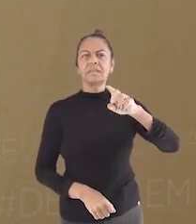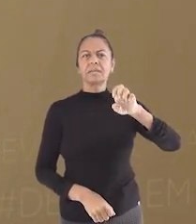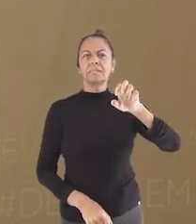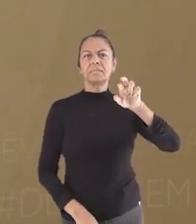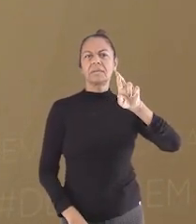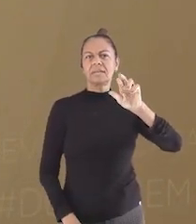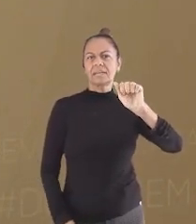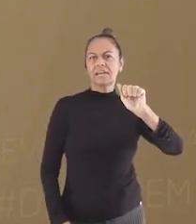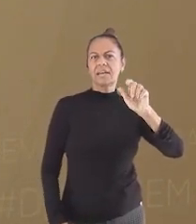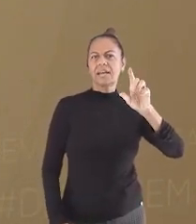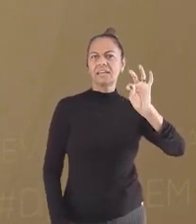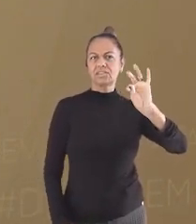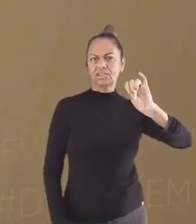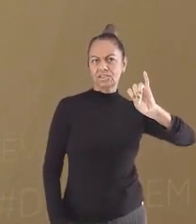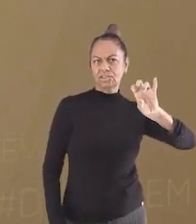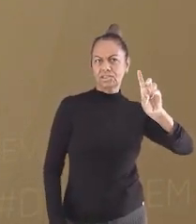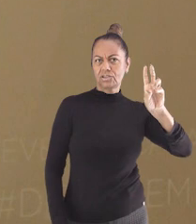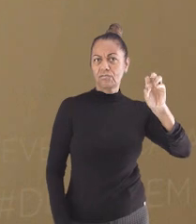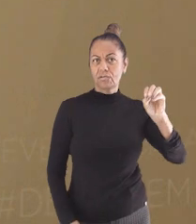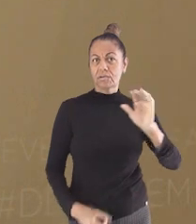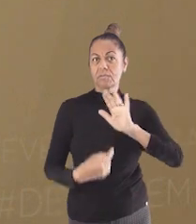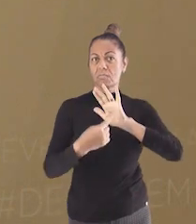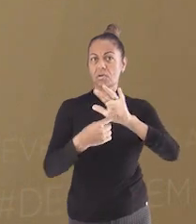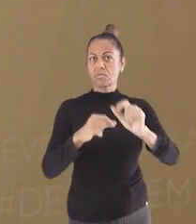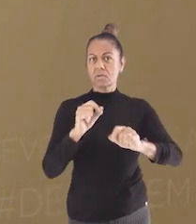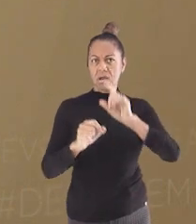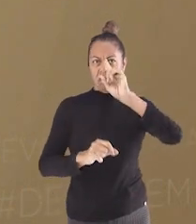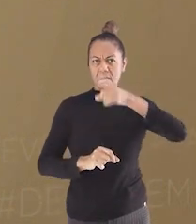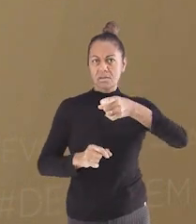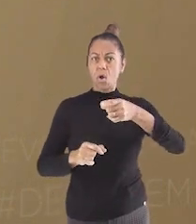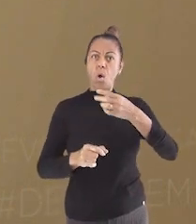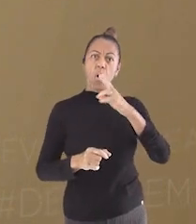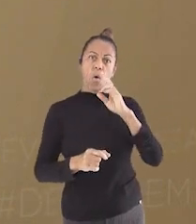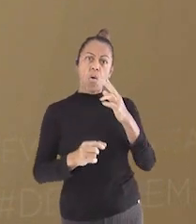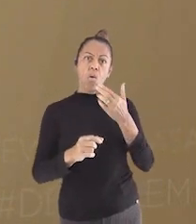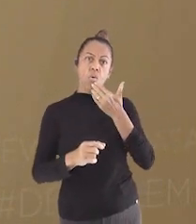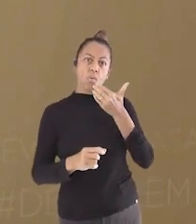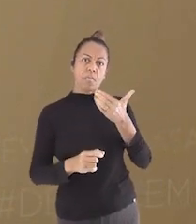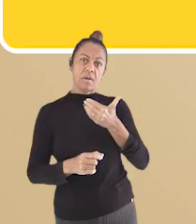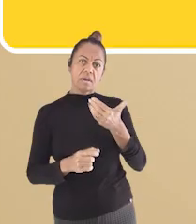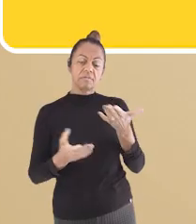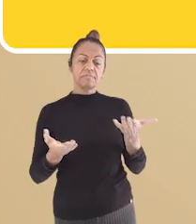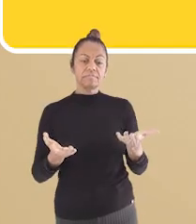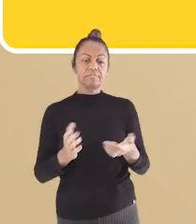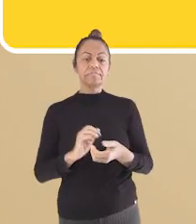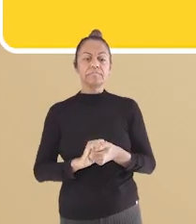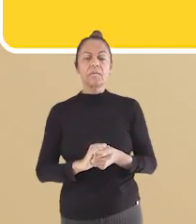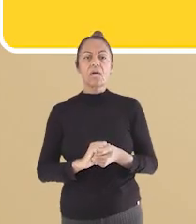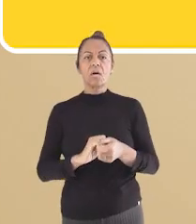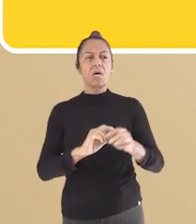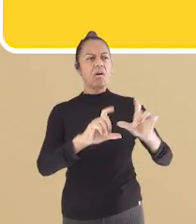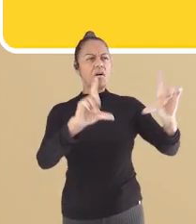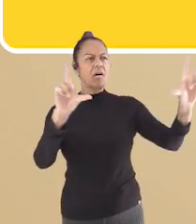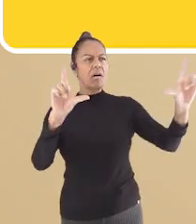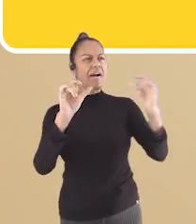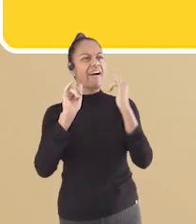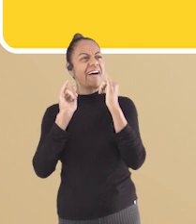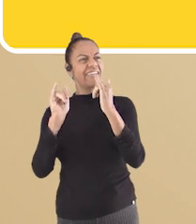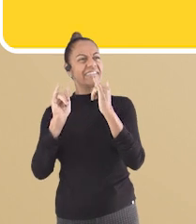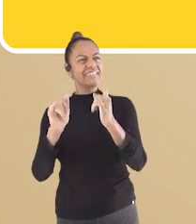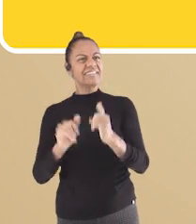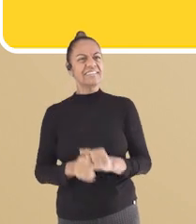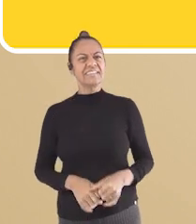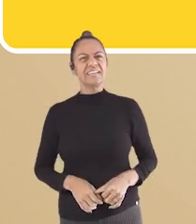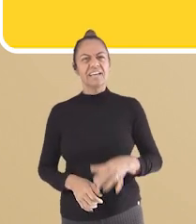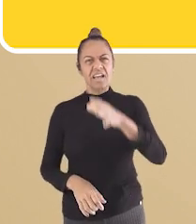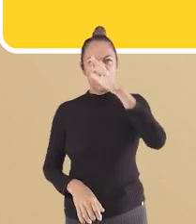modo verbal imperativo expressa ordem ou pedido. Veja, neste anúncio da Coca